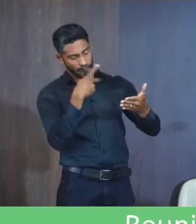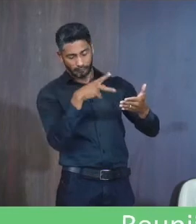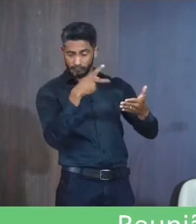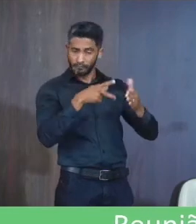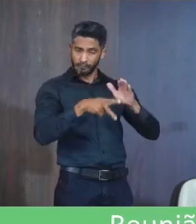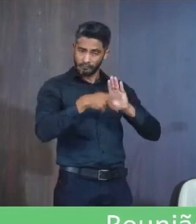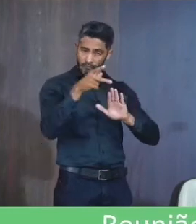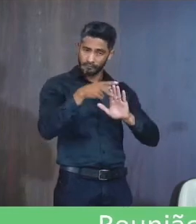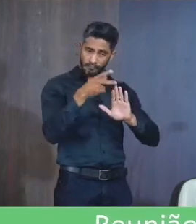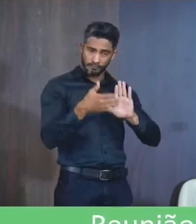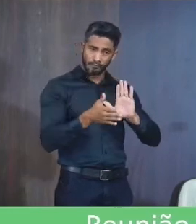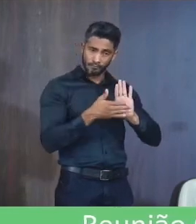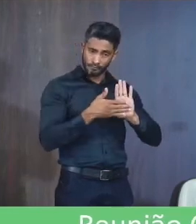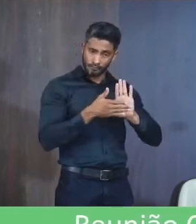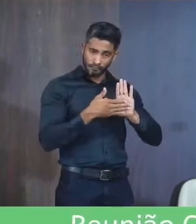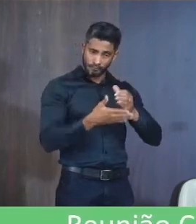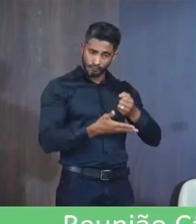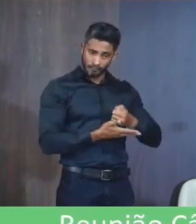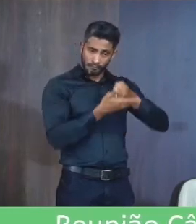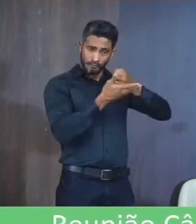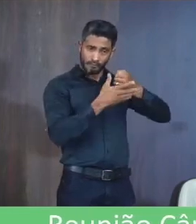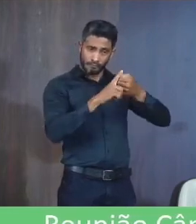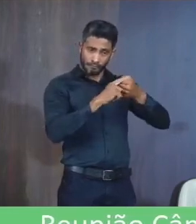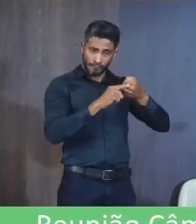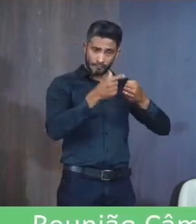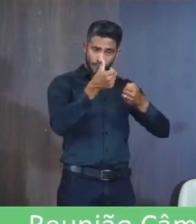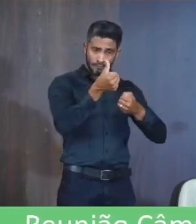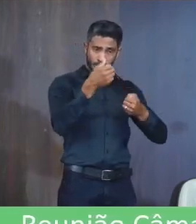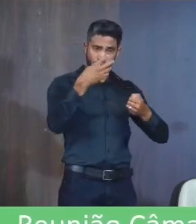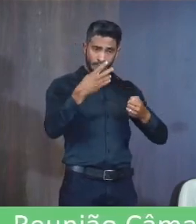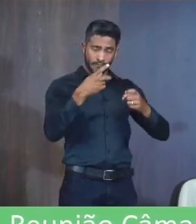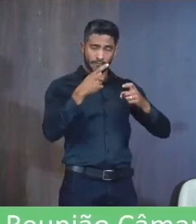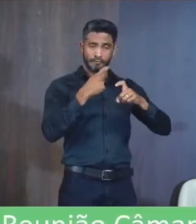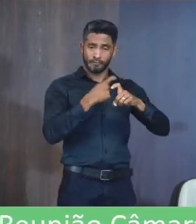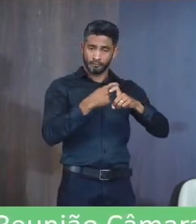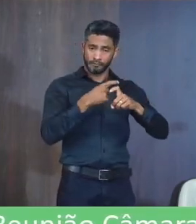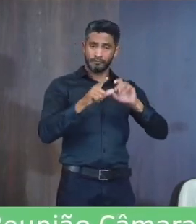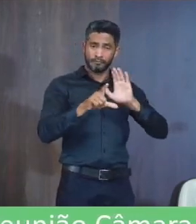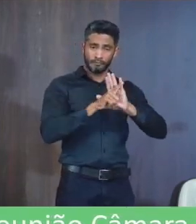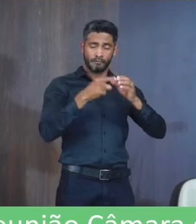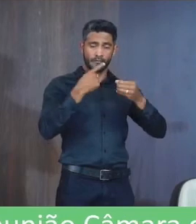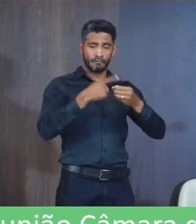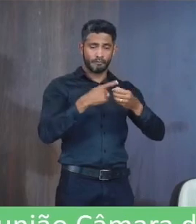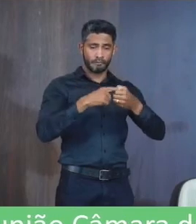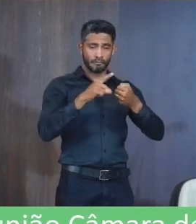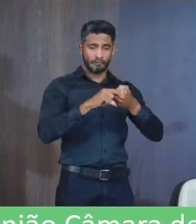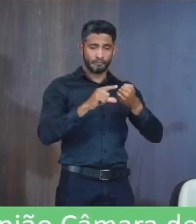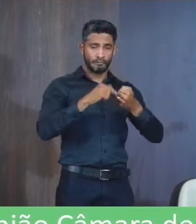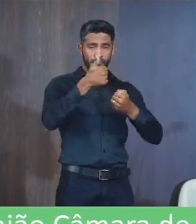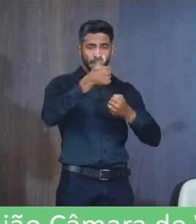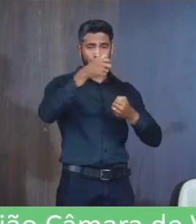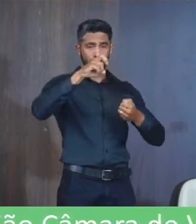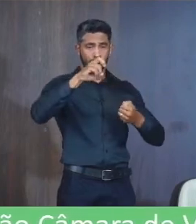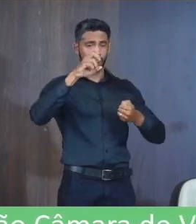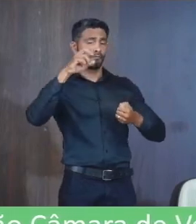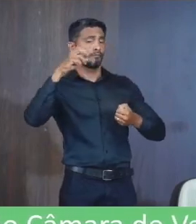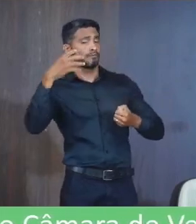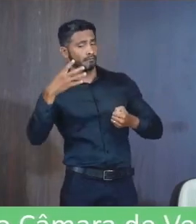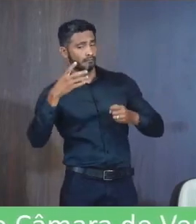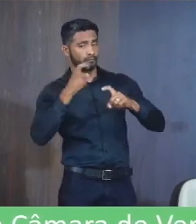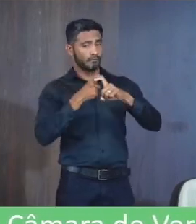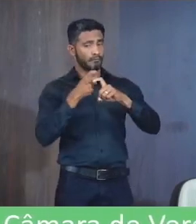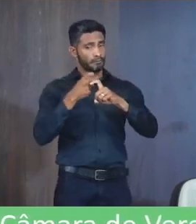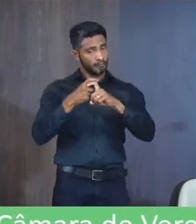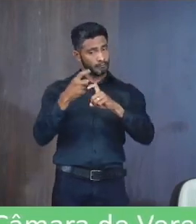iniciativa A proposição Ampara-se no artigo 64 Capto da lei orgânica Municipal Artigo 154 Inciso 2 Regimento